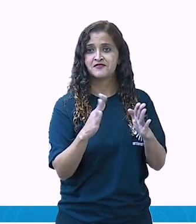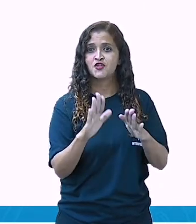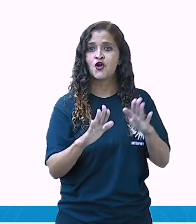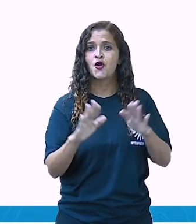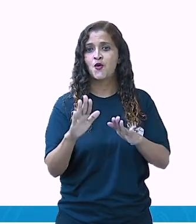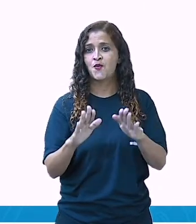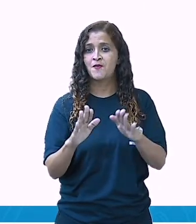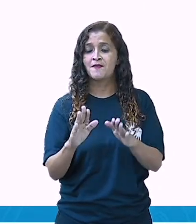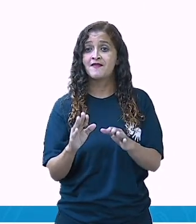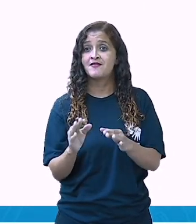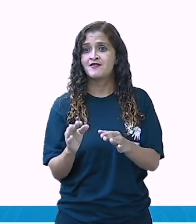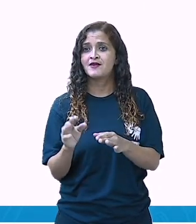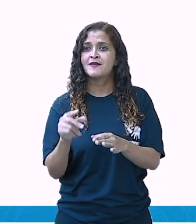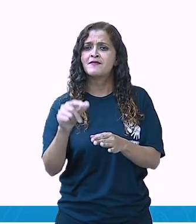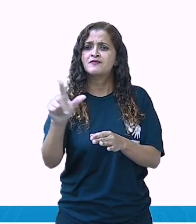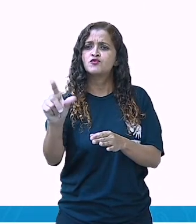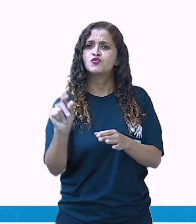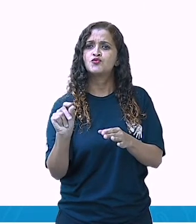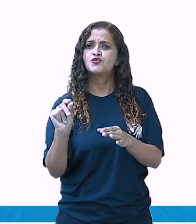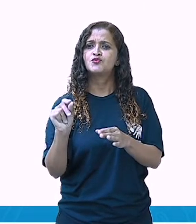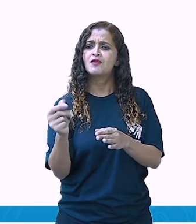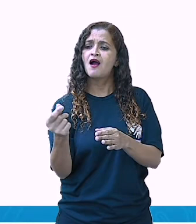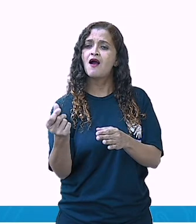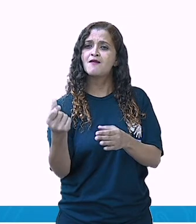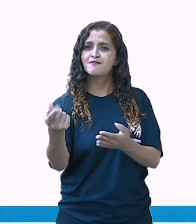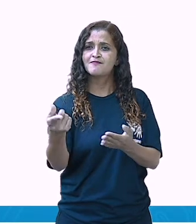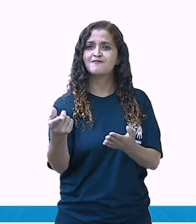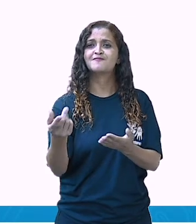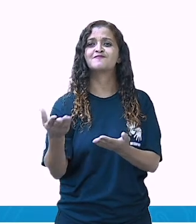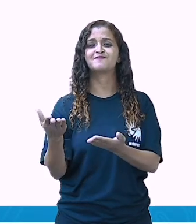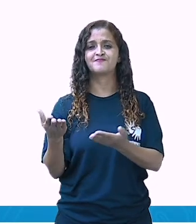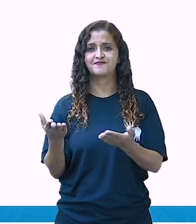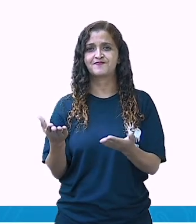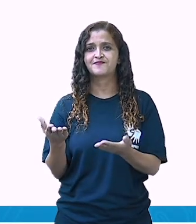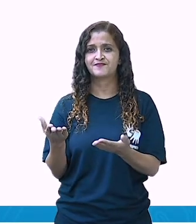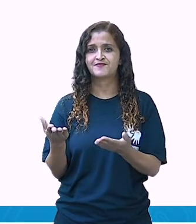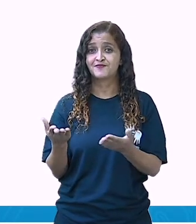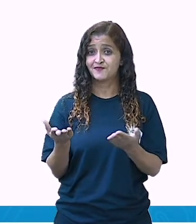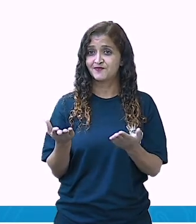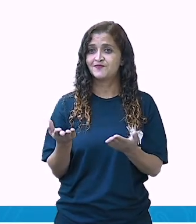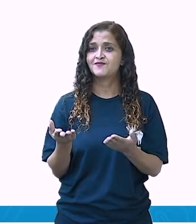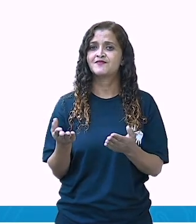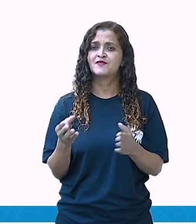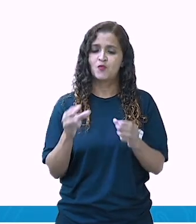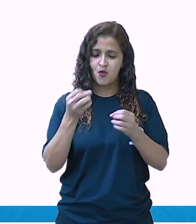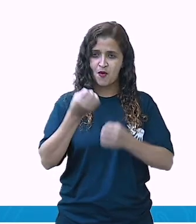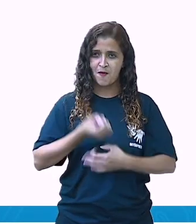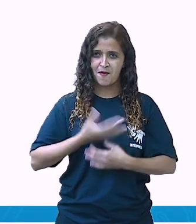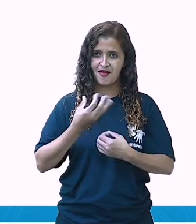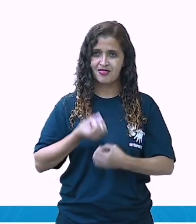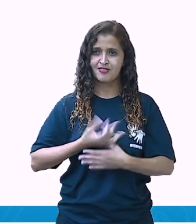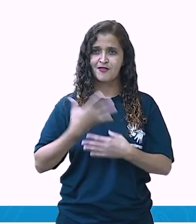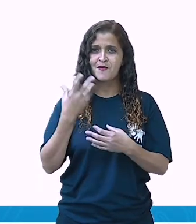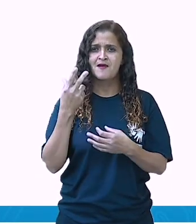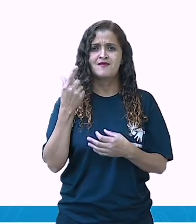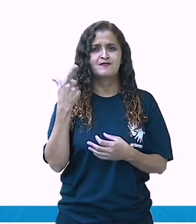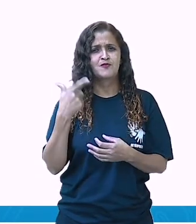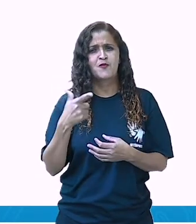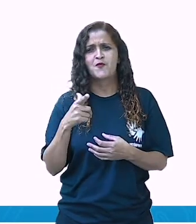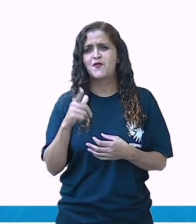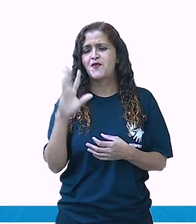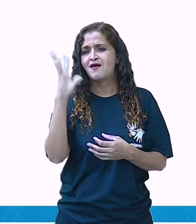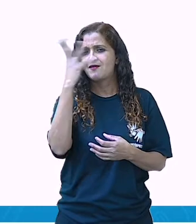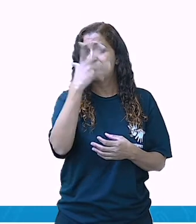para entender o que é leilão? Muito bem. Aqui a gente tem novamente o nosso poema. Muito lindo,